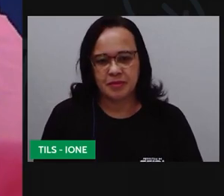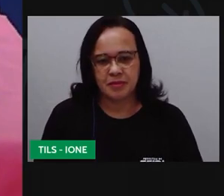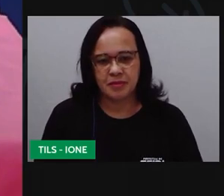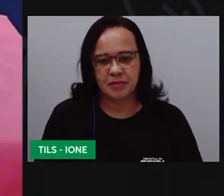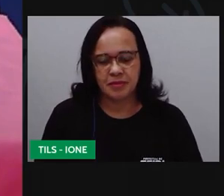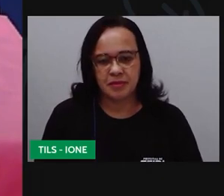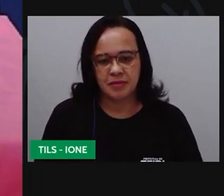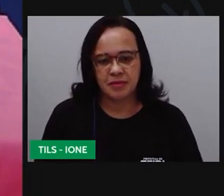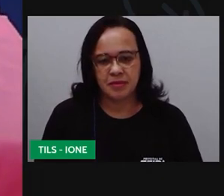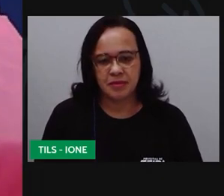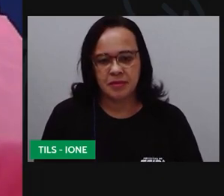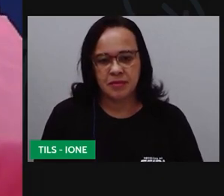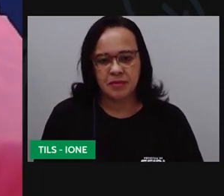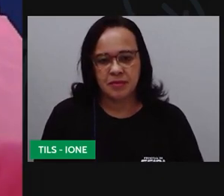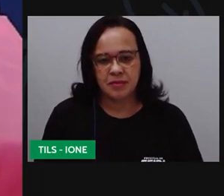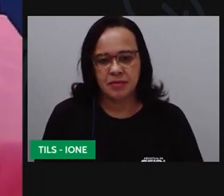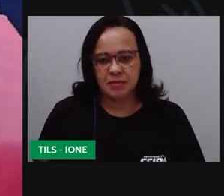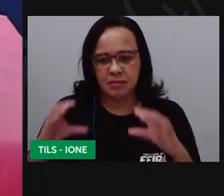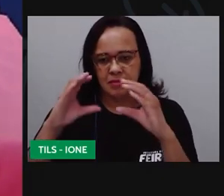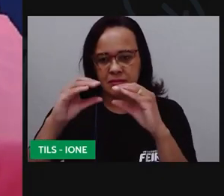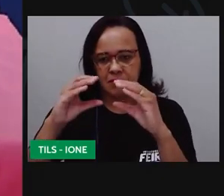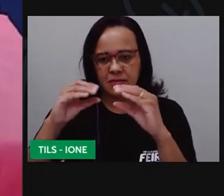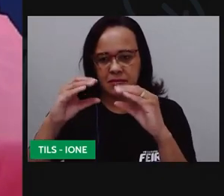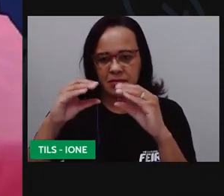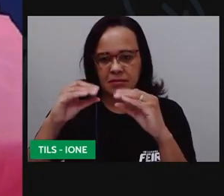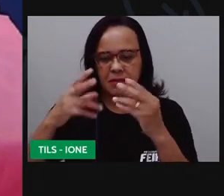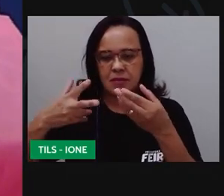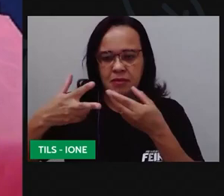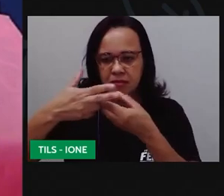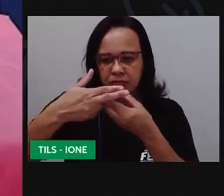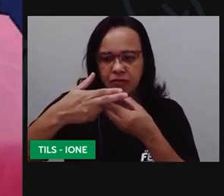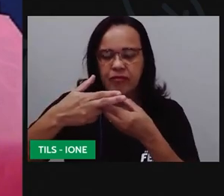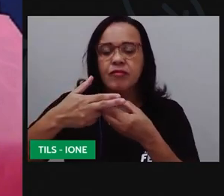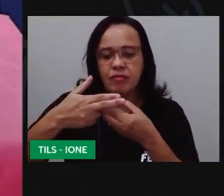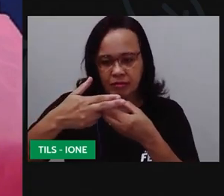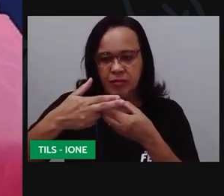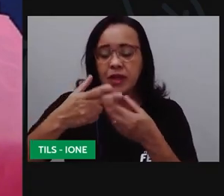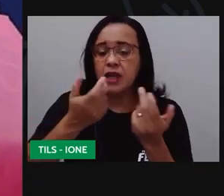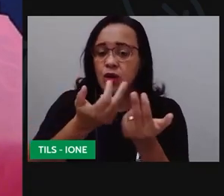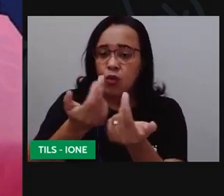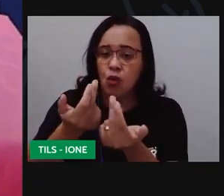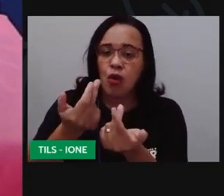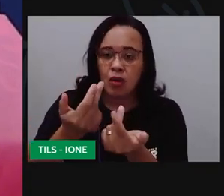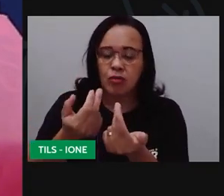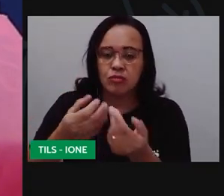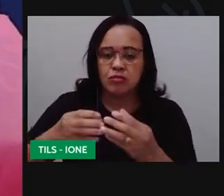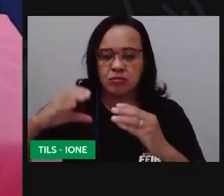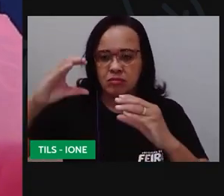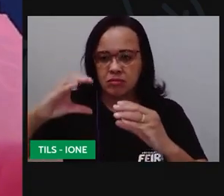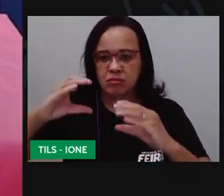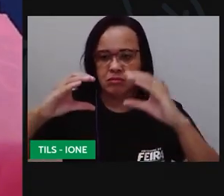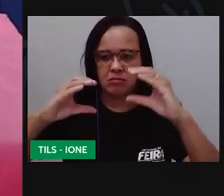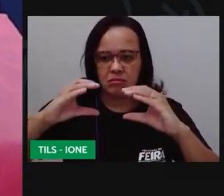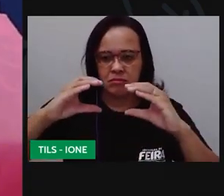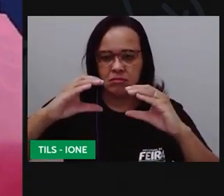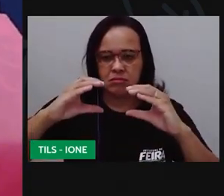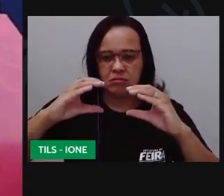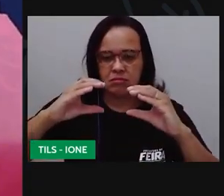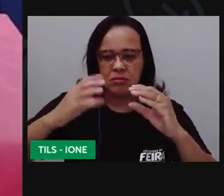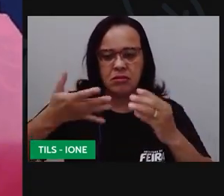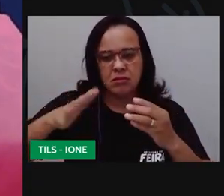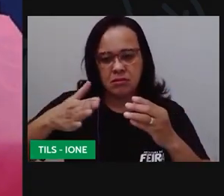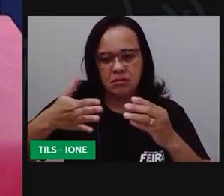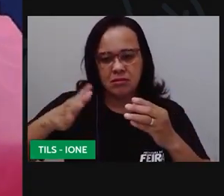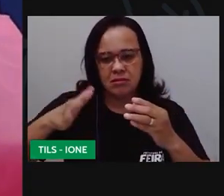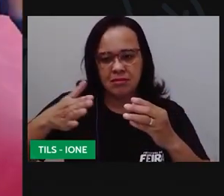do meu rolinho de papel higiênico tá vendo? cortei a metade ó foi bem a metade não mas quase